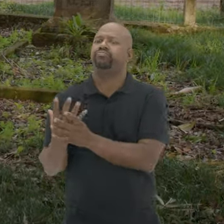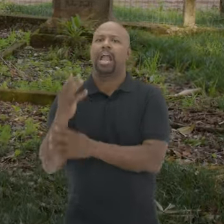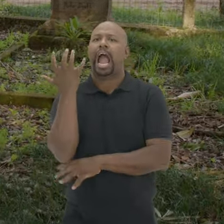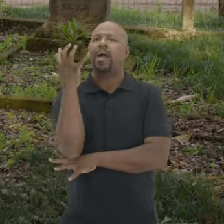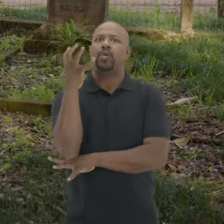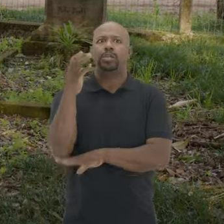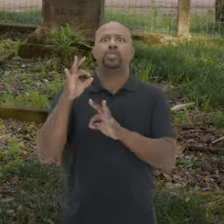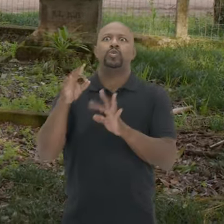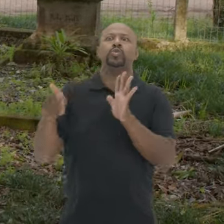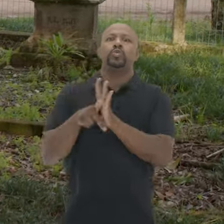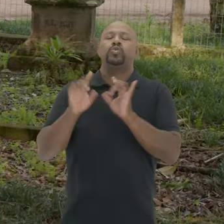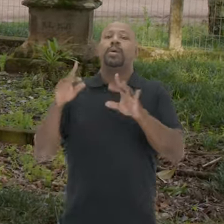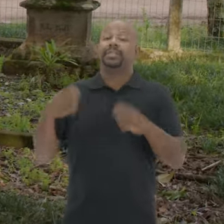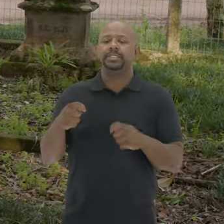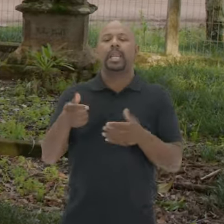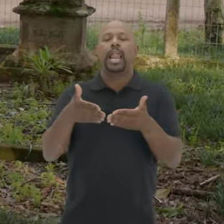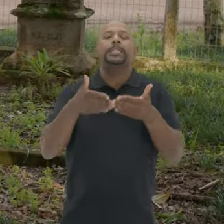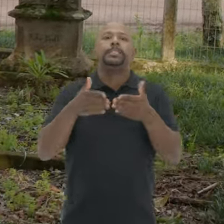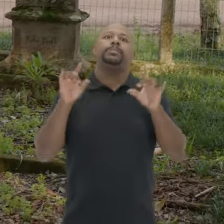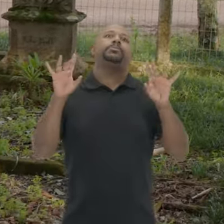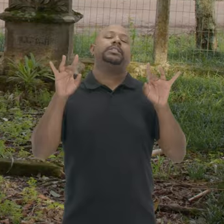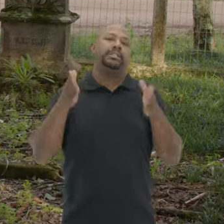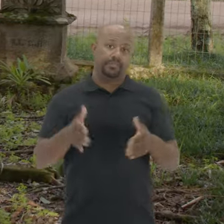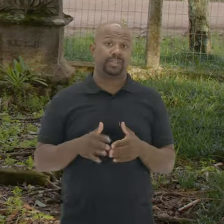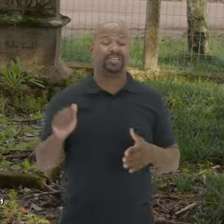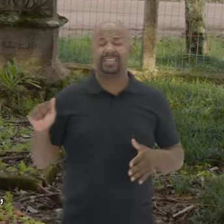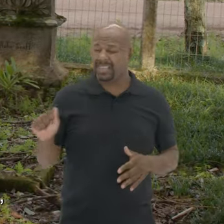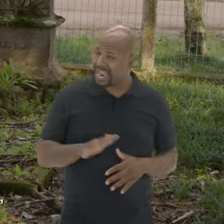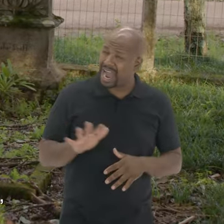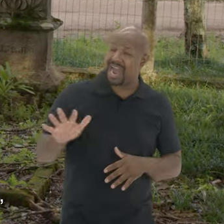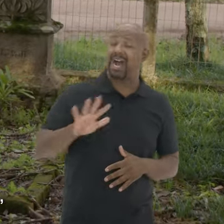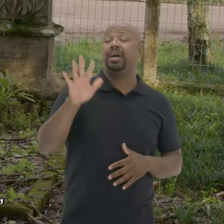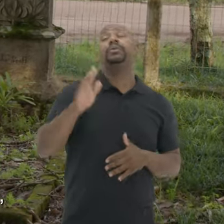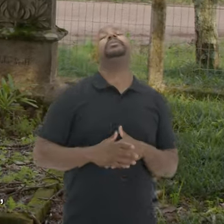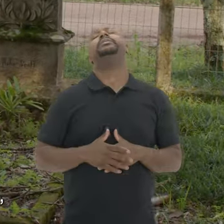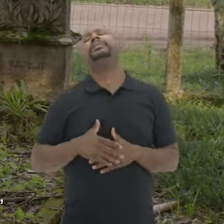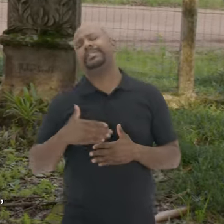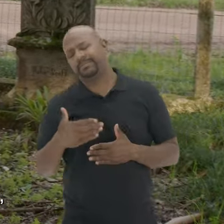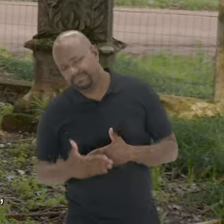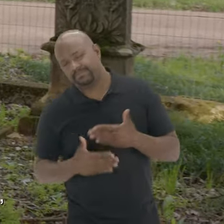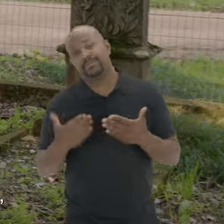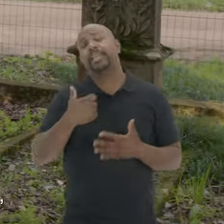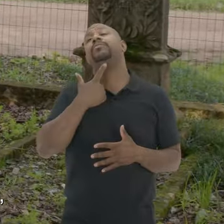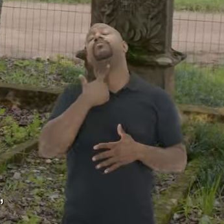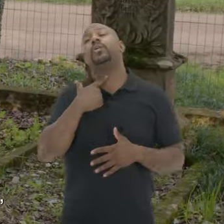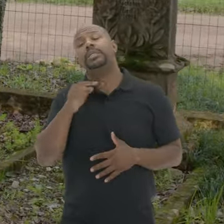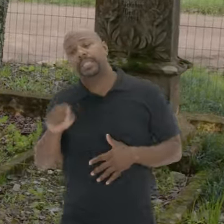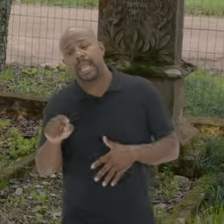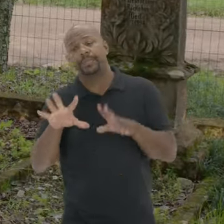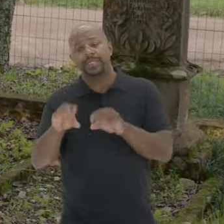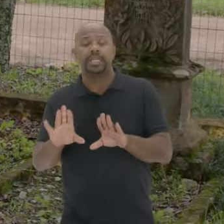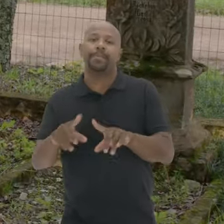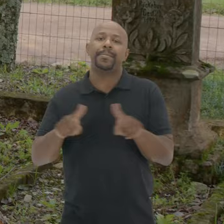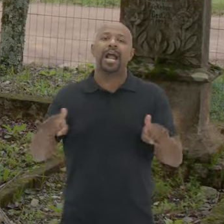nascendo árvores nativas Mata nativa precisa de licenciamento específico ambiental Isso é caro Então eles estão nessa de Tem intenção,